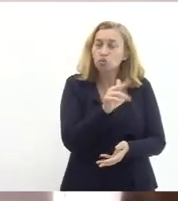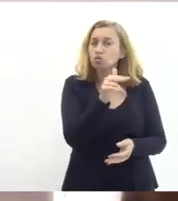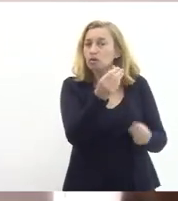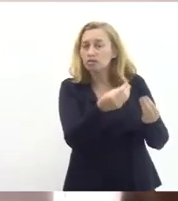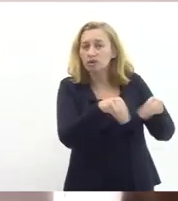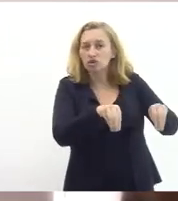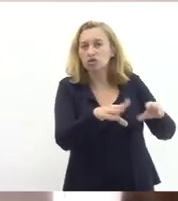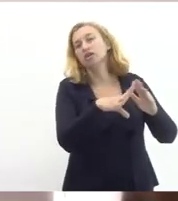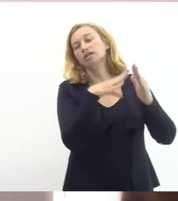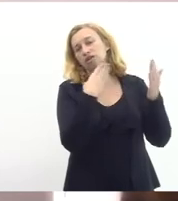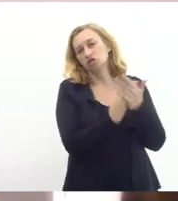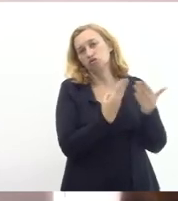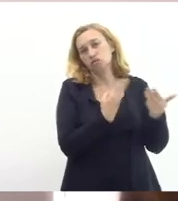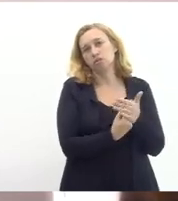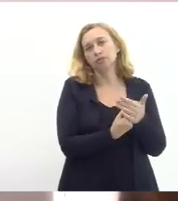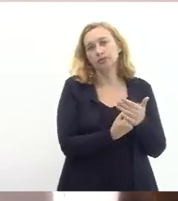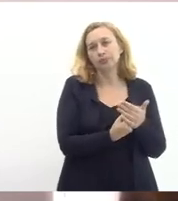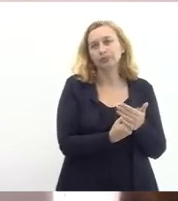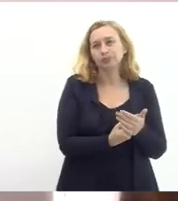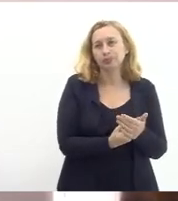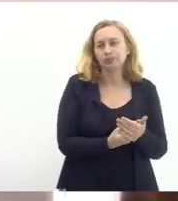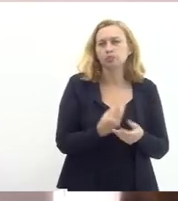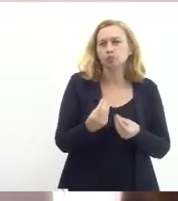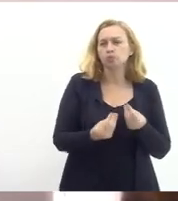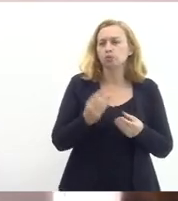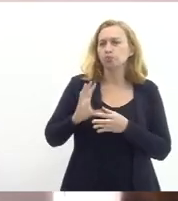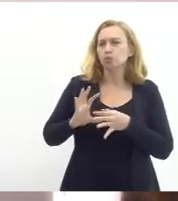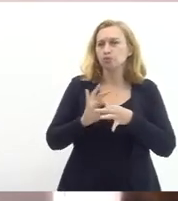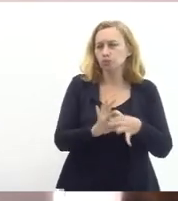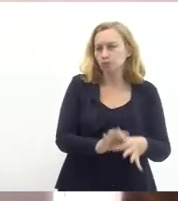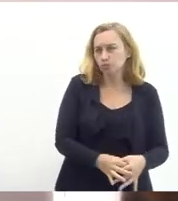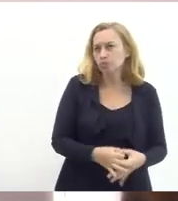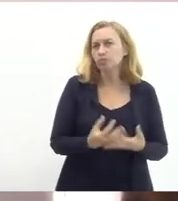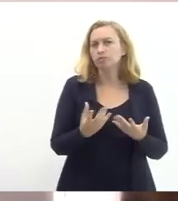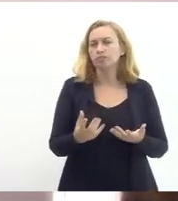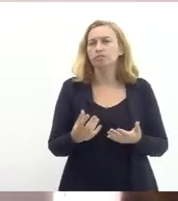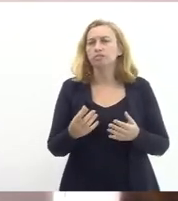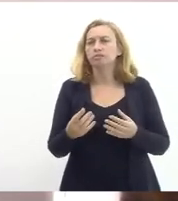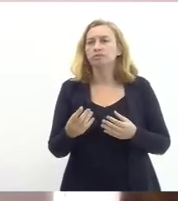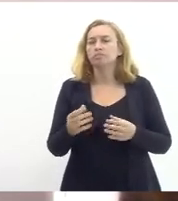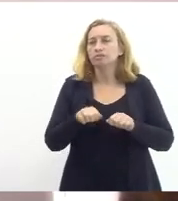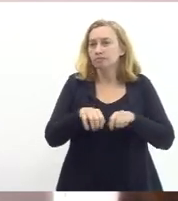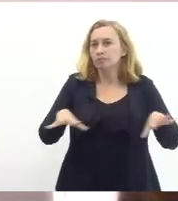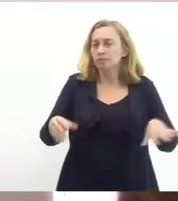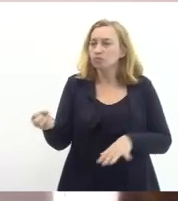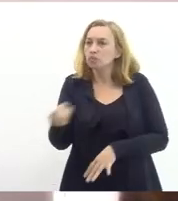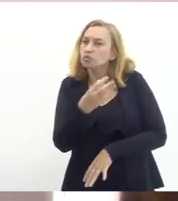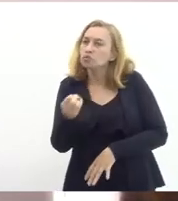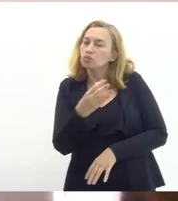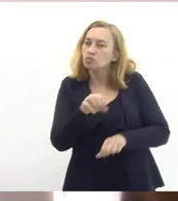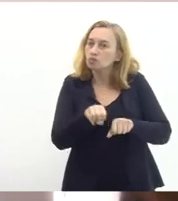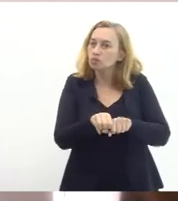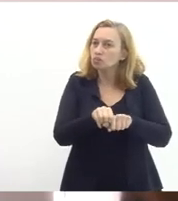no seu funcionamento cotidiano como no contexto da pandemia do novo coronavírus e o mínimo